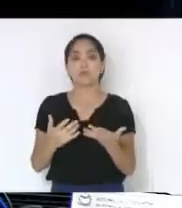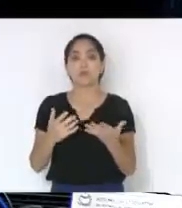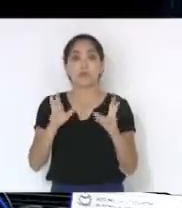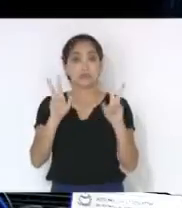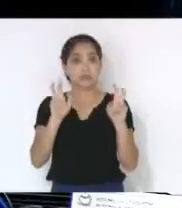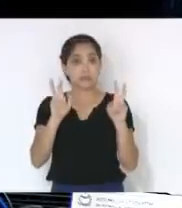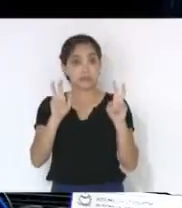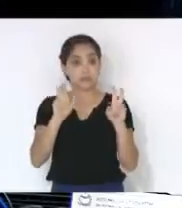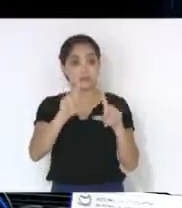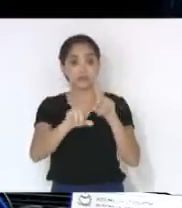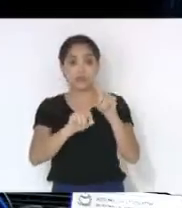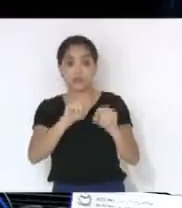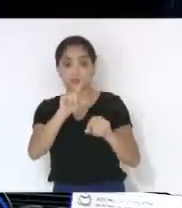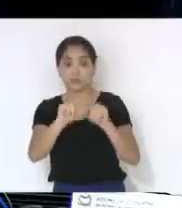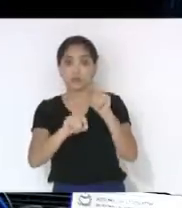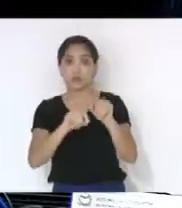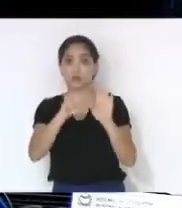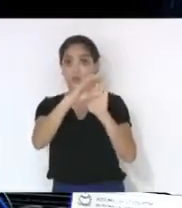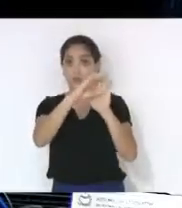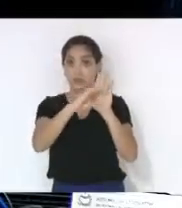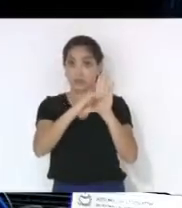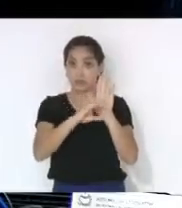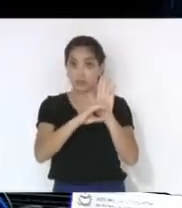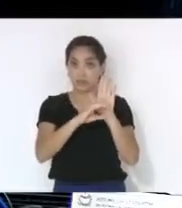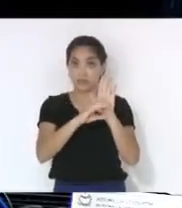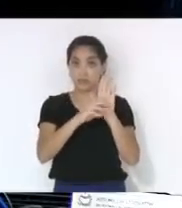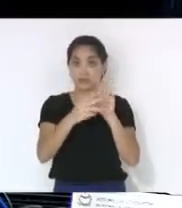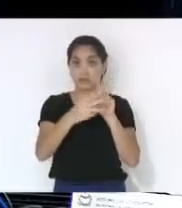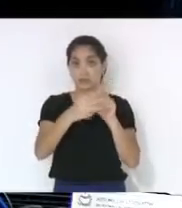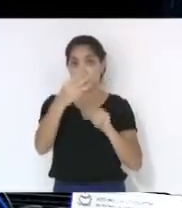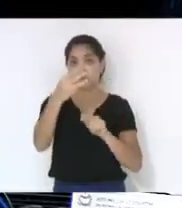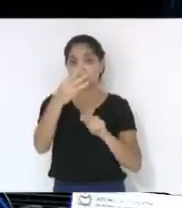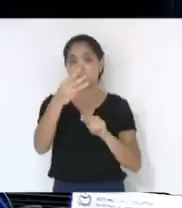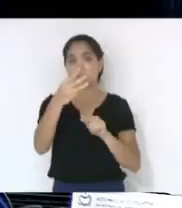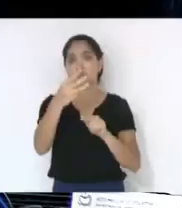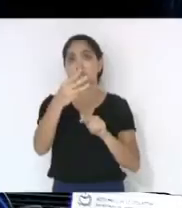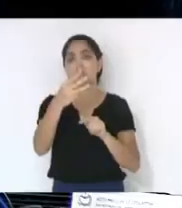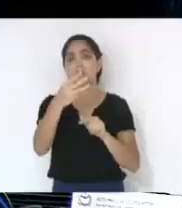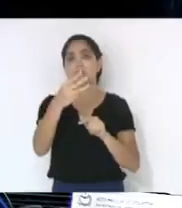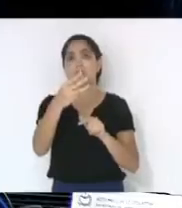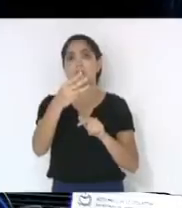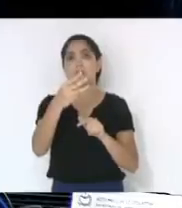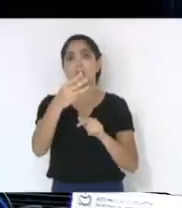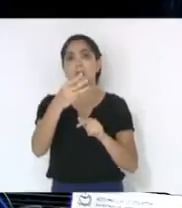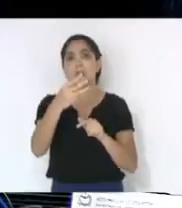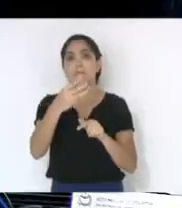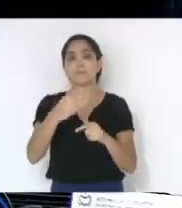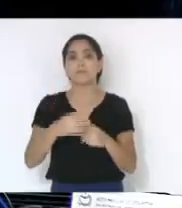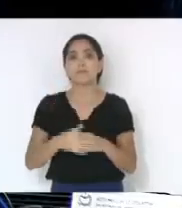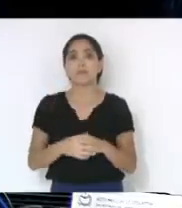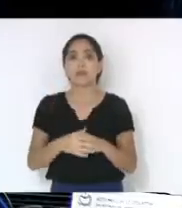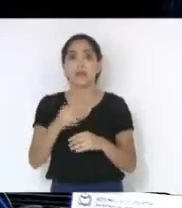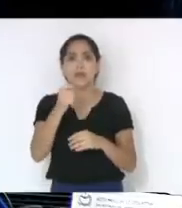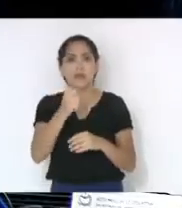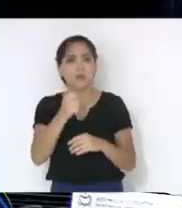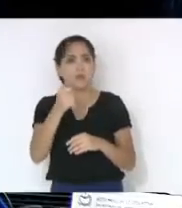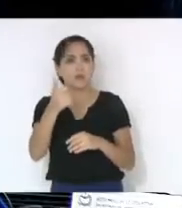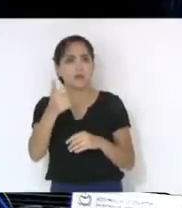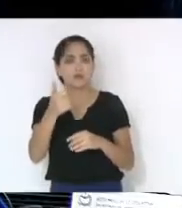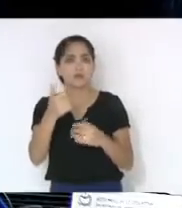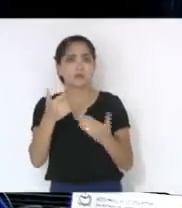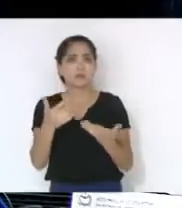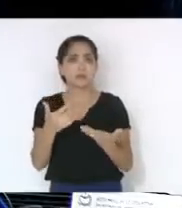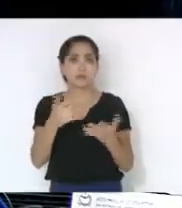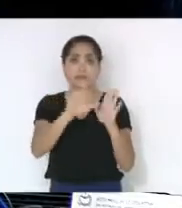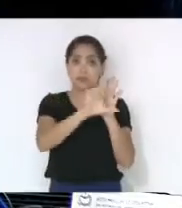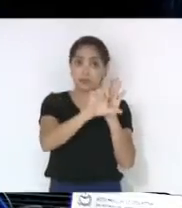da escolha da lista tríplice, deputada Ada, é uma quase que... Tem a